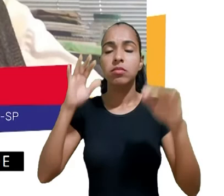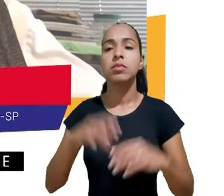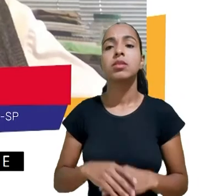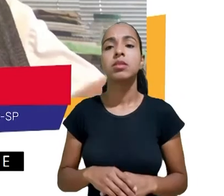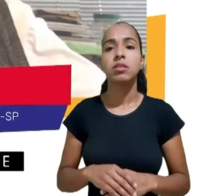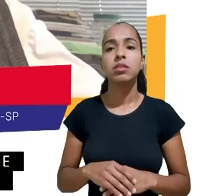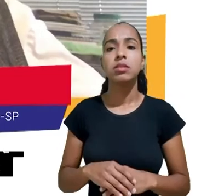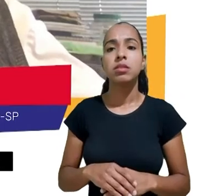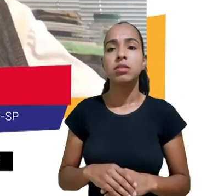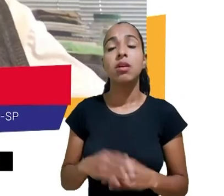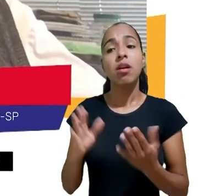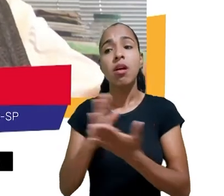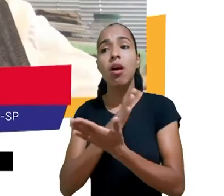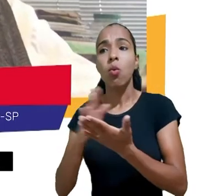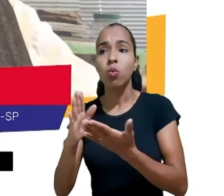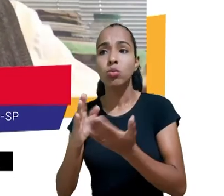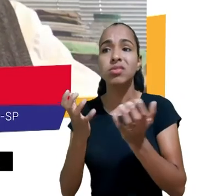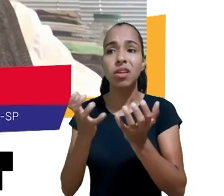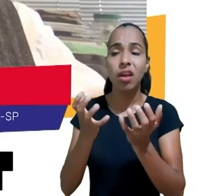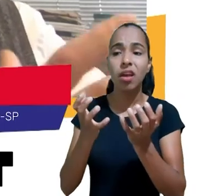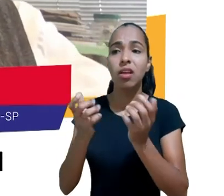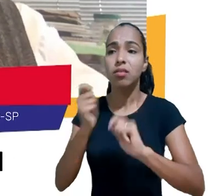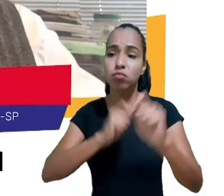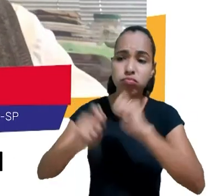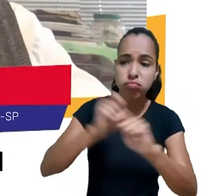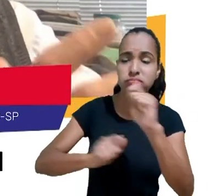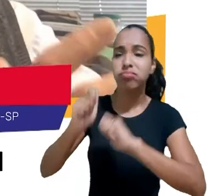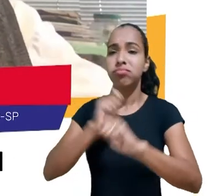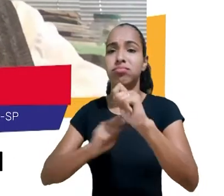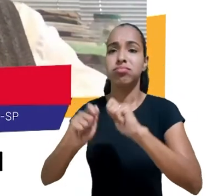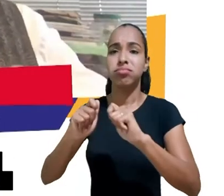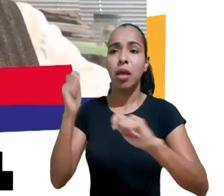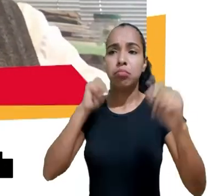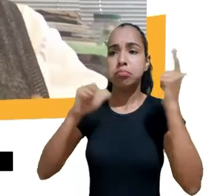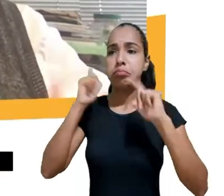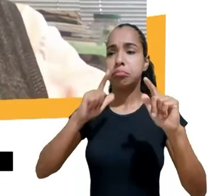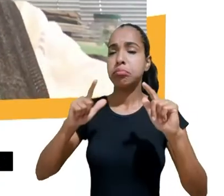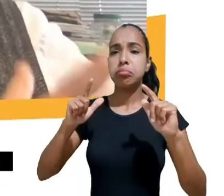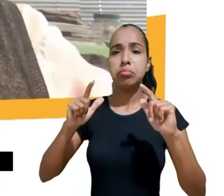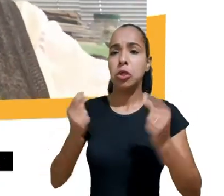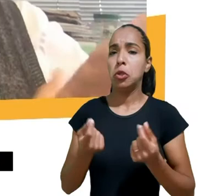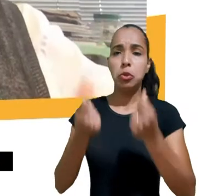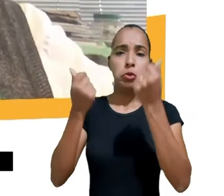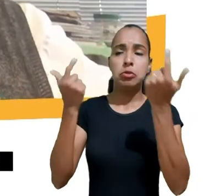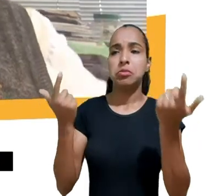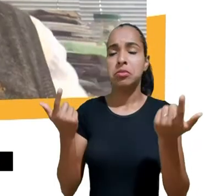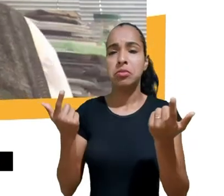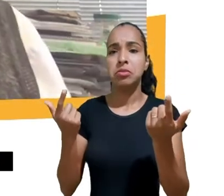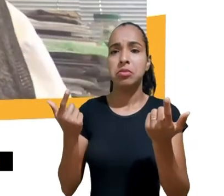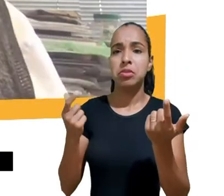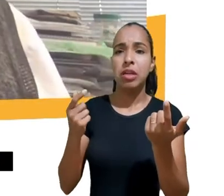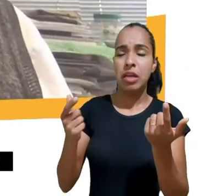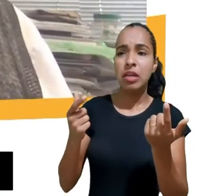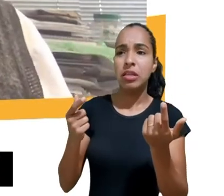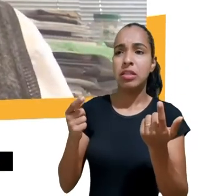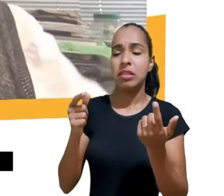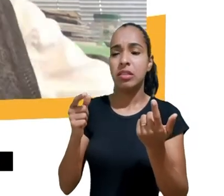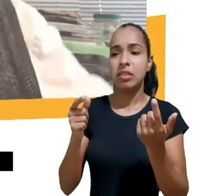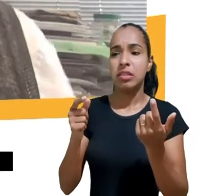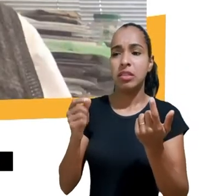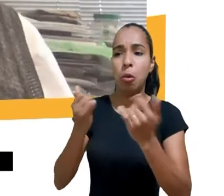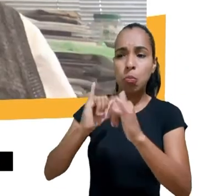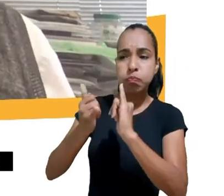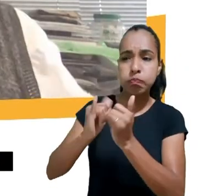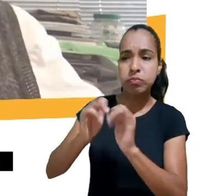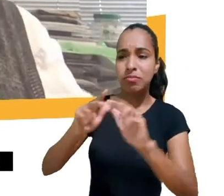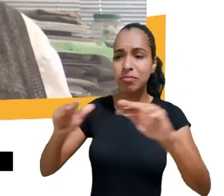lucro que levam para um lado automatizado de coleta de dados de digamos falta de qualquer outra consideração ética ou moral